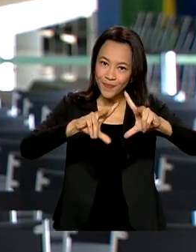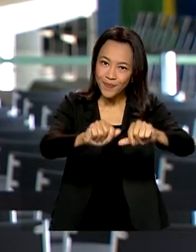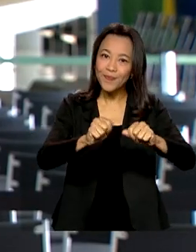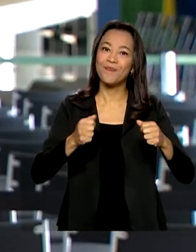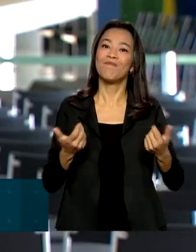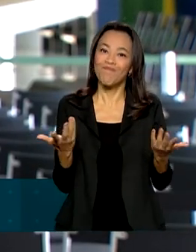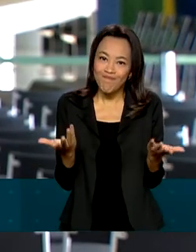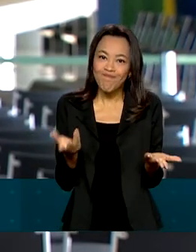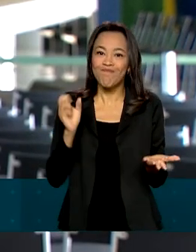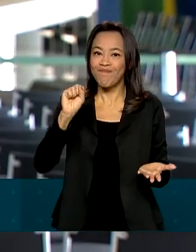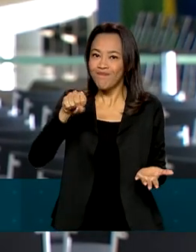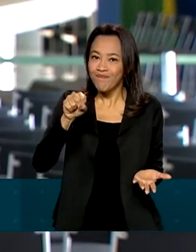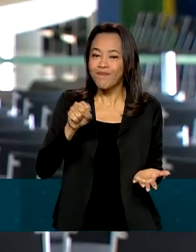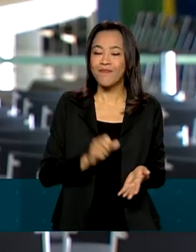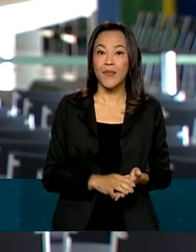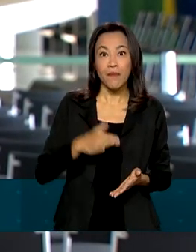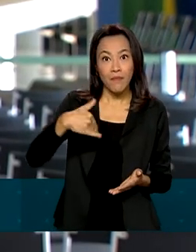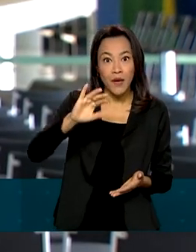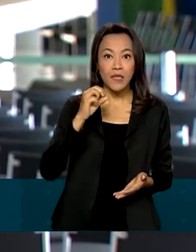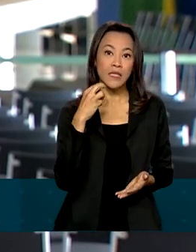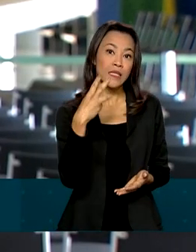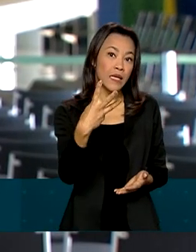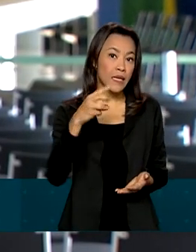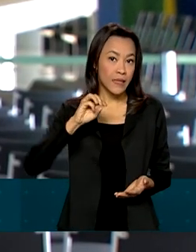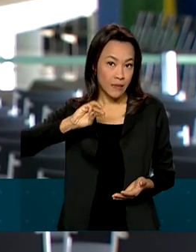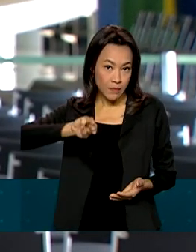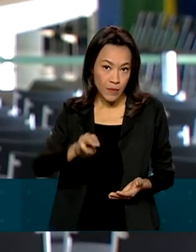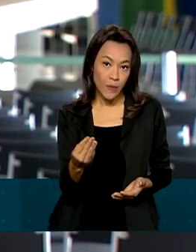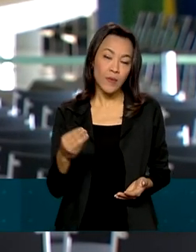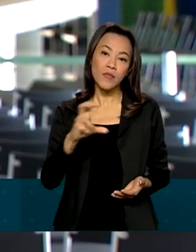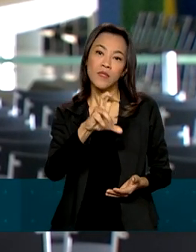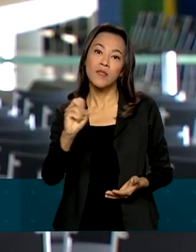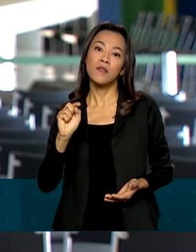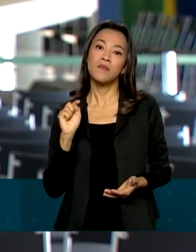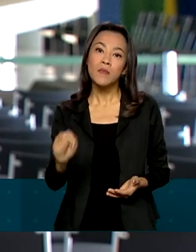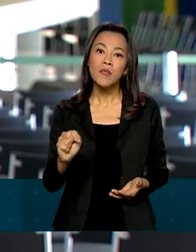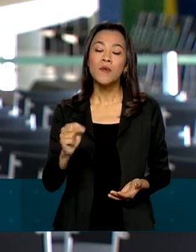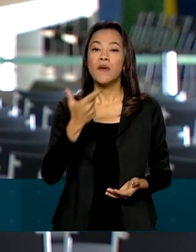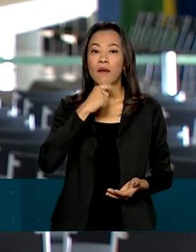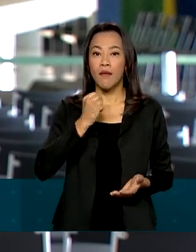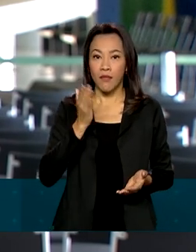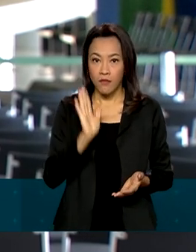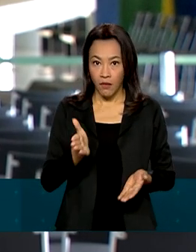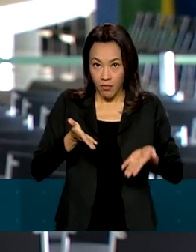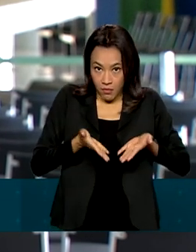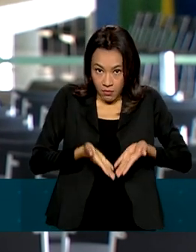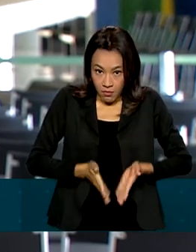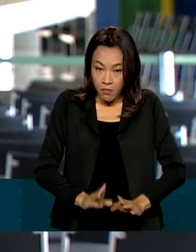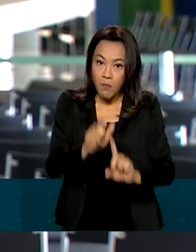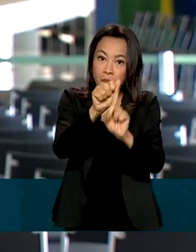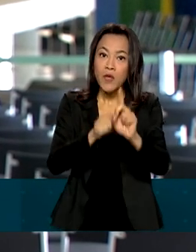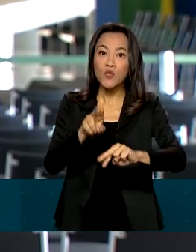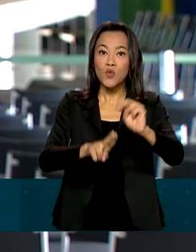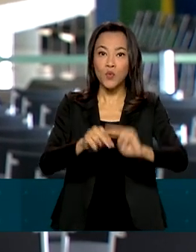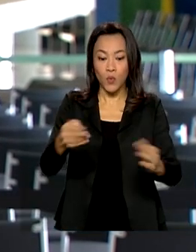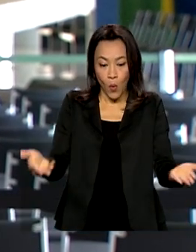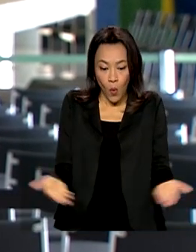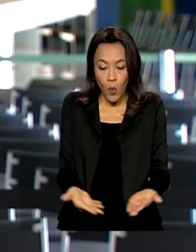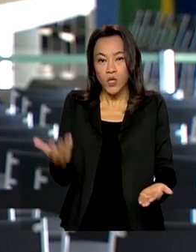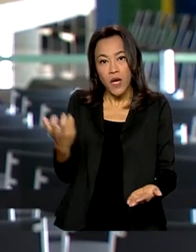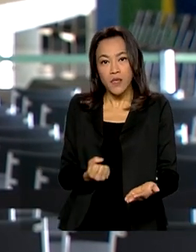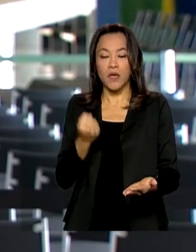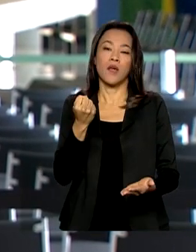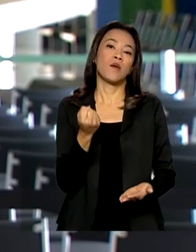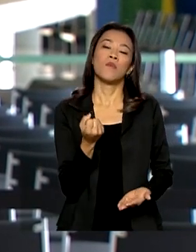Isso mesmo, né? Mais de 3 milhões e meio de trabalhadores nascidos em junho recebem hoje o pagamento do